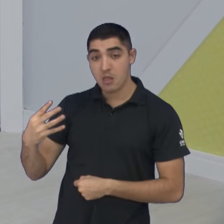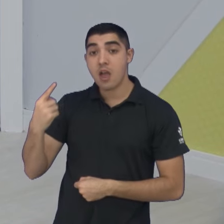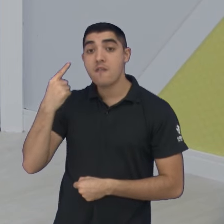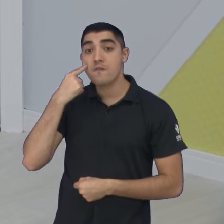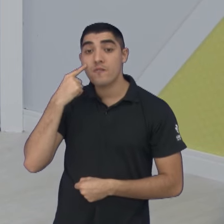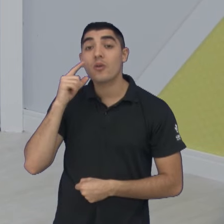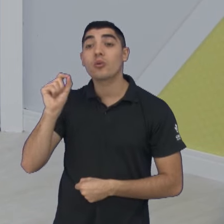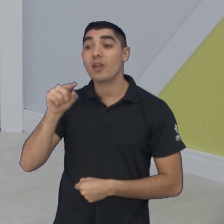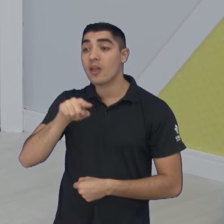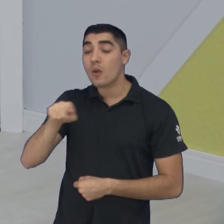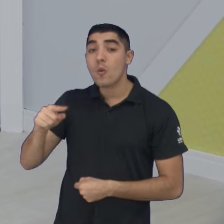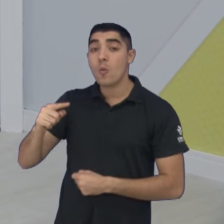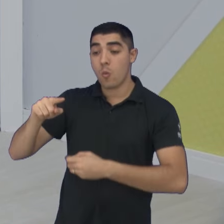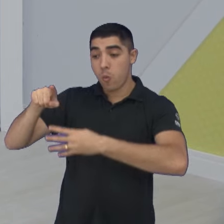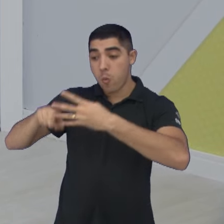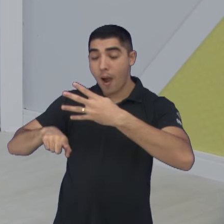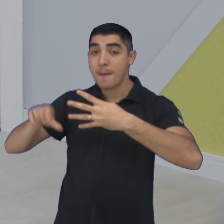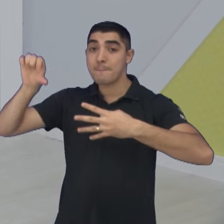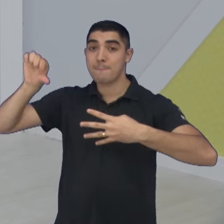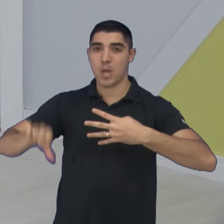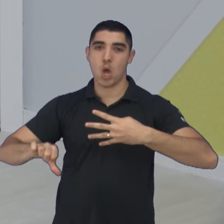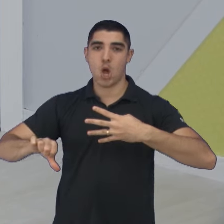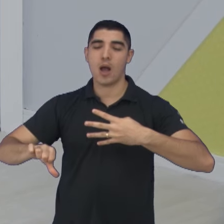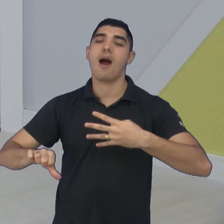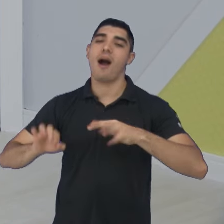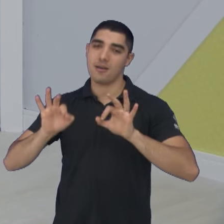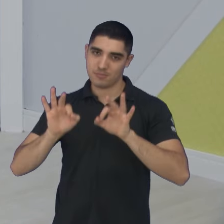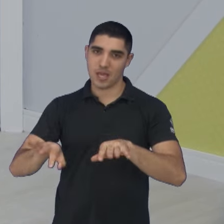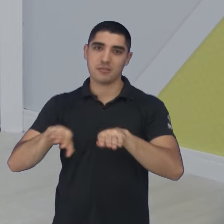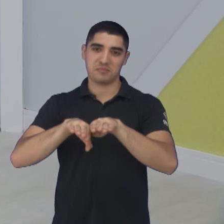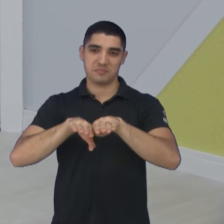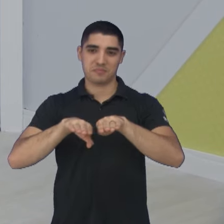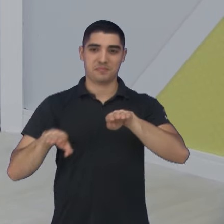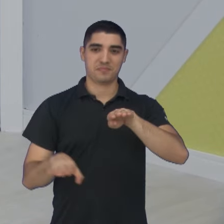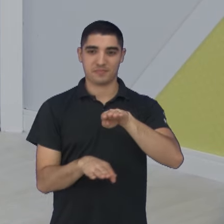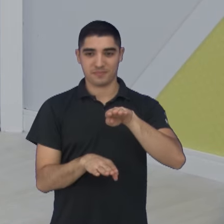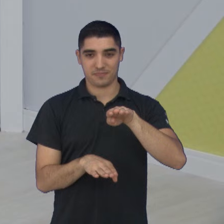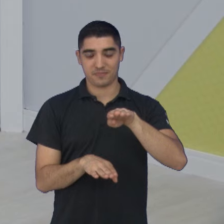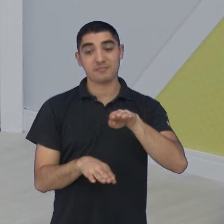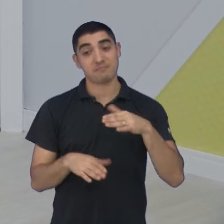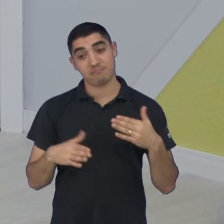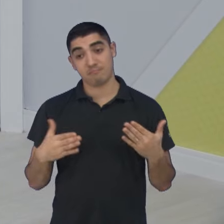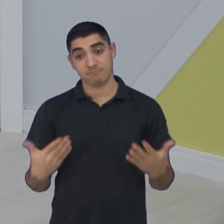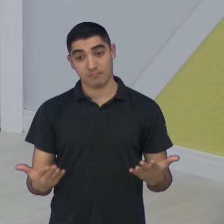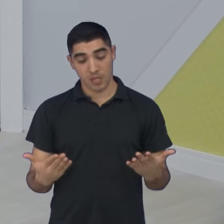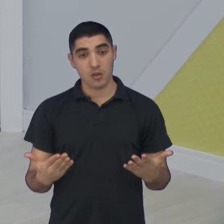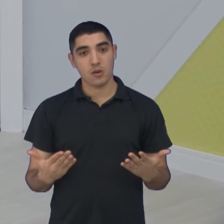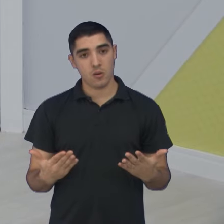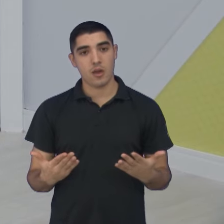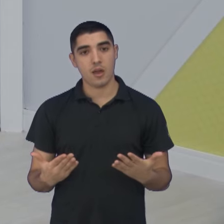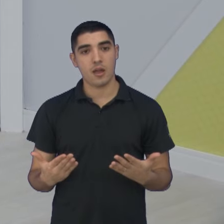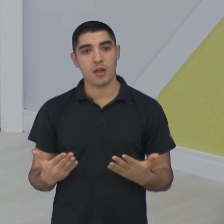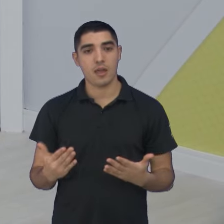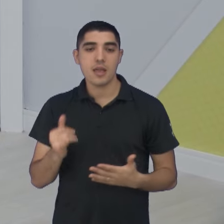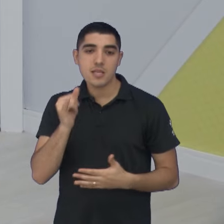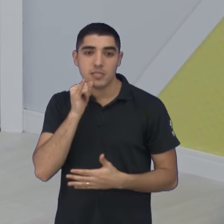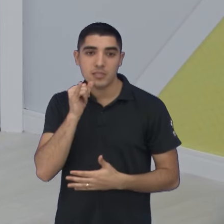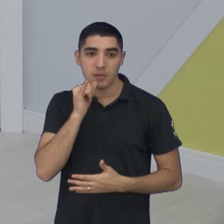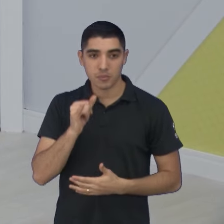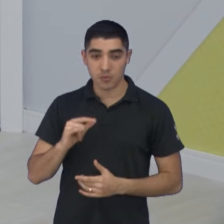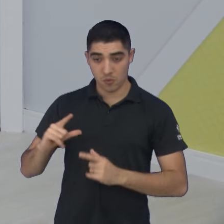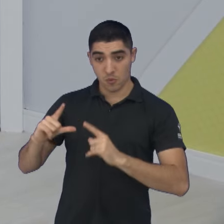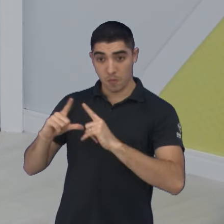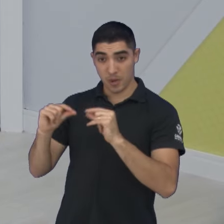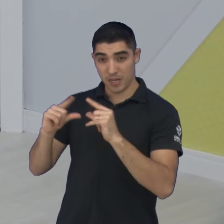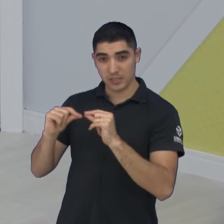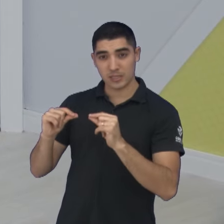os quatro piores nessa somatória. Aí sim será decretado o rebaixamento. Então, clubes que terminaram, por exemplo, o Brasília